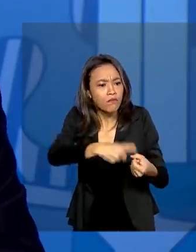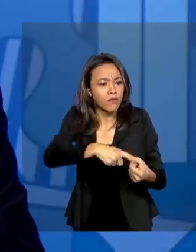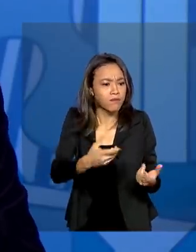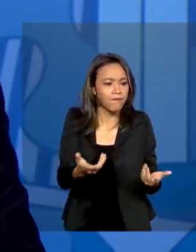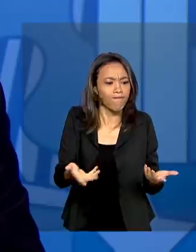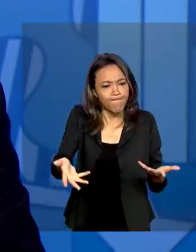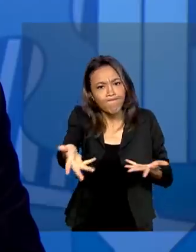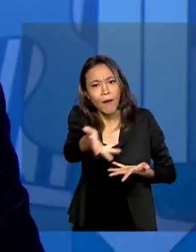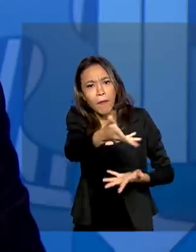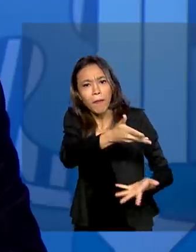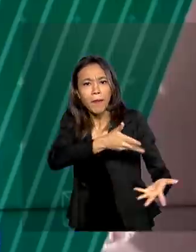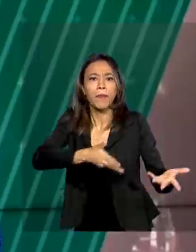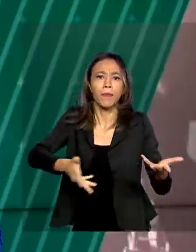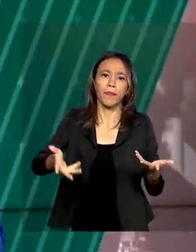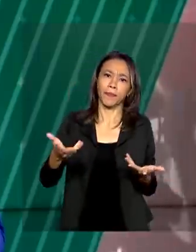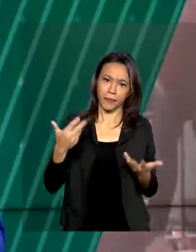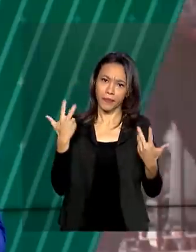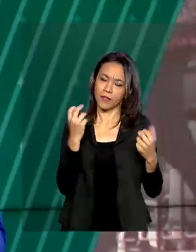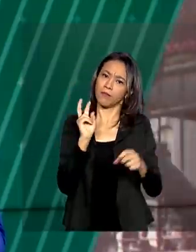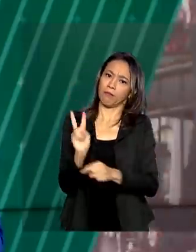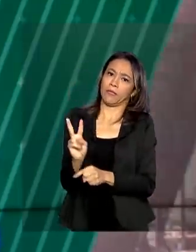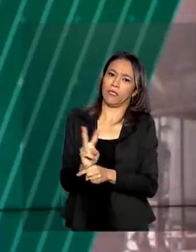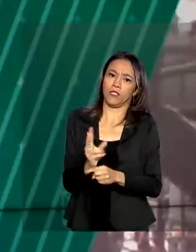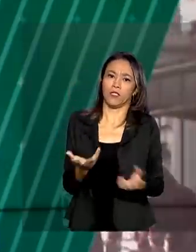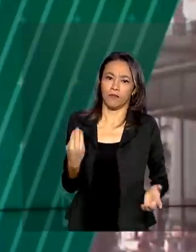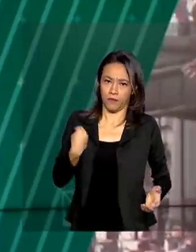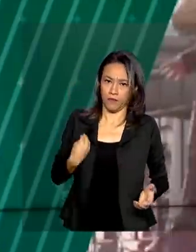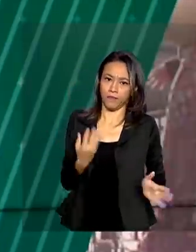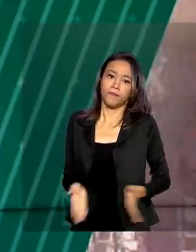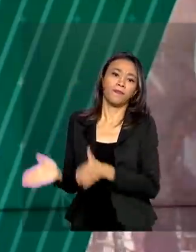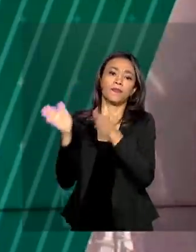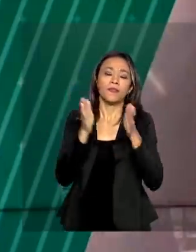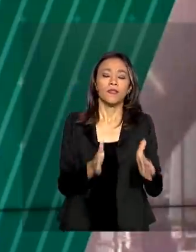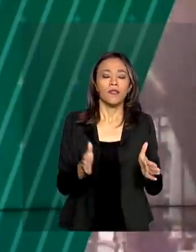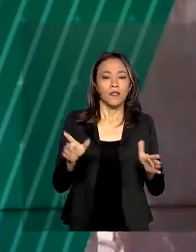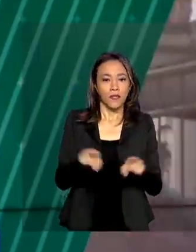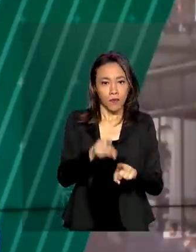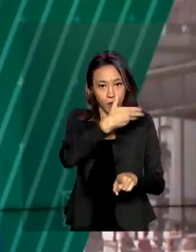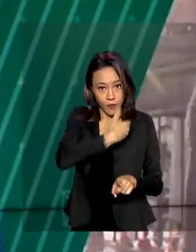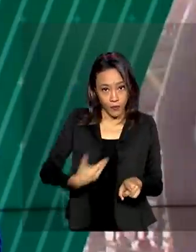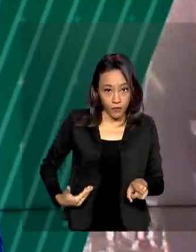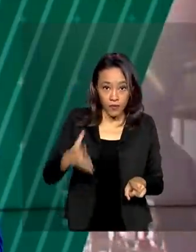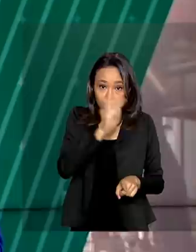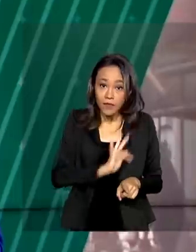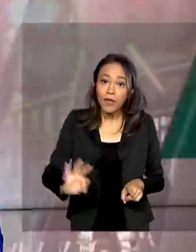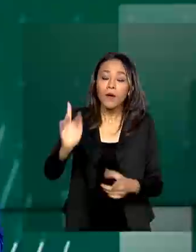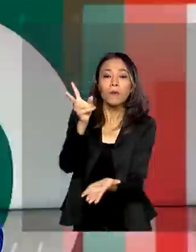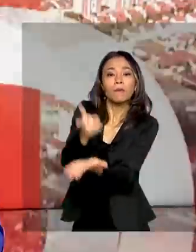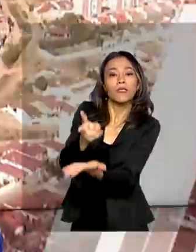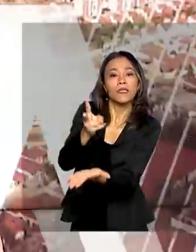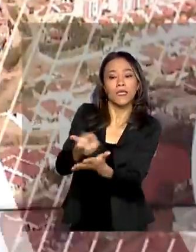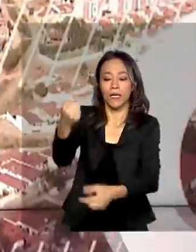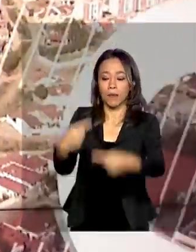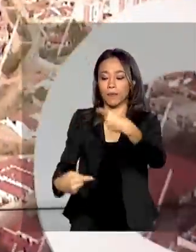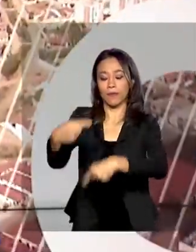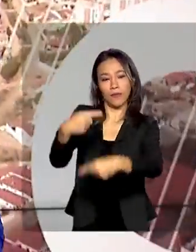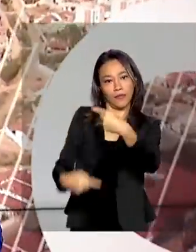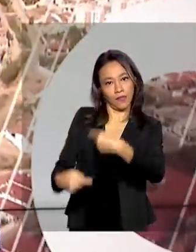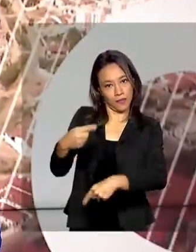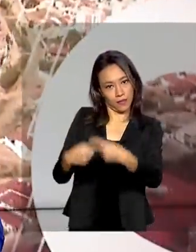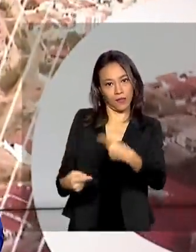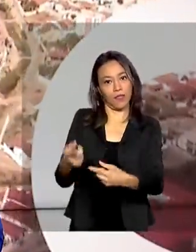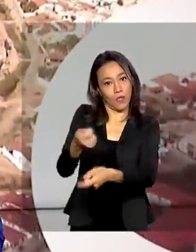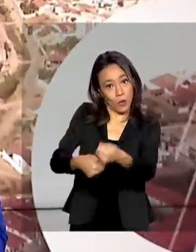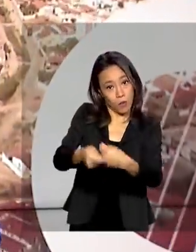preservadas. E o governo federal reafirmou a continuidade da política econômica para a retomada do crescimento do